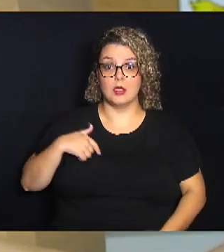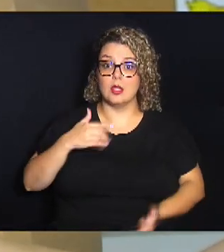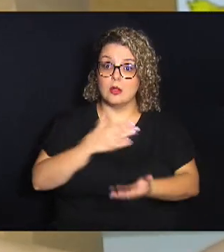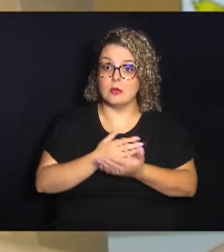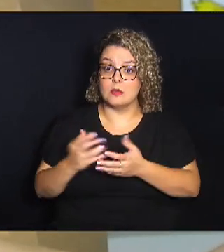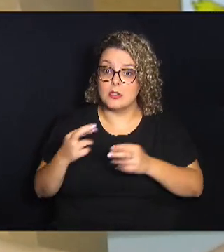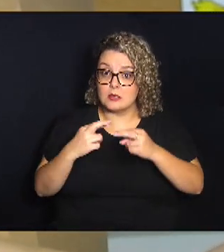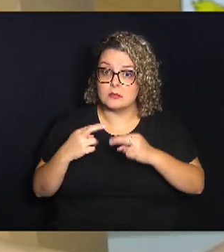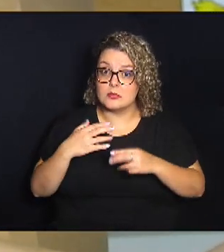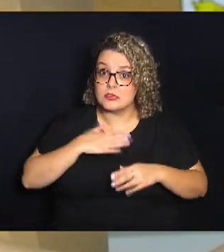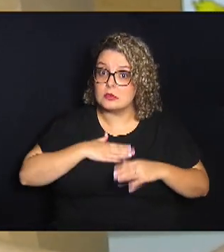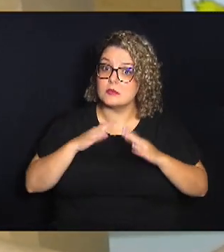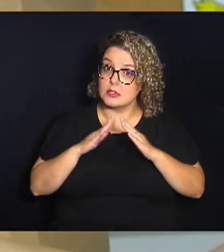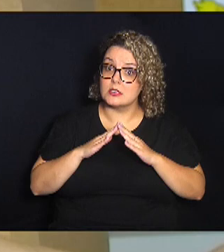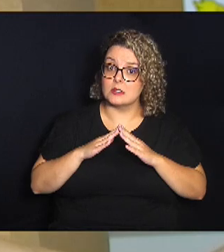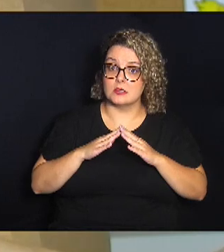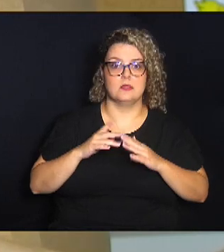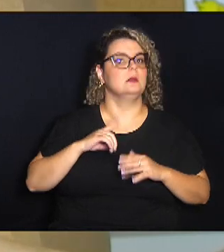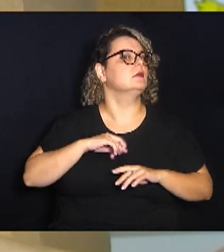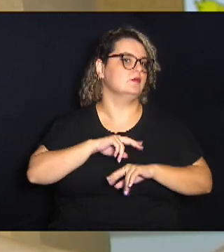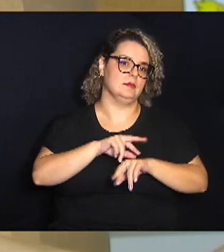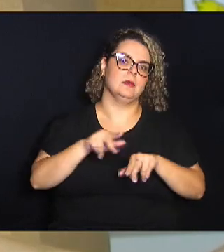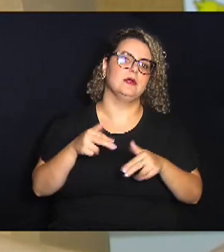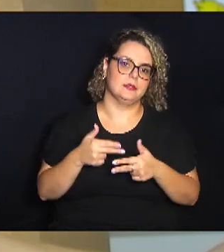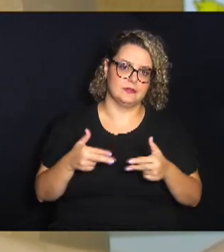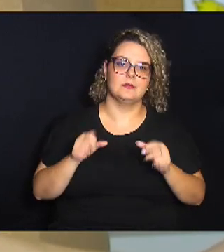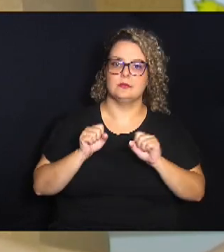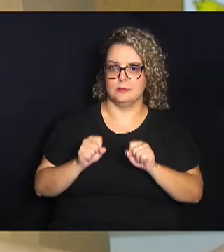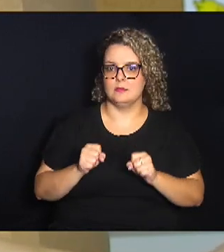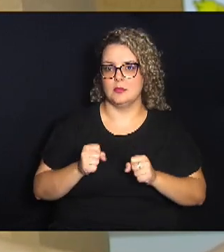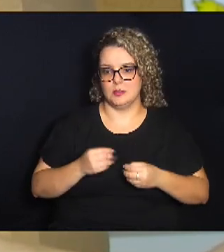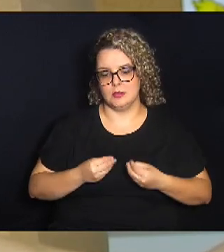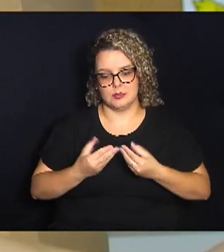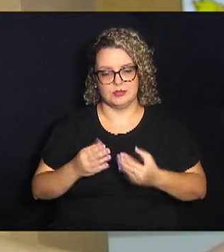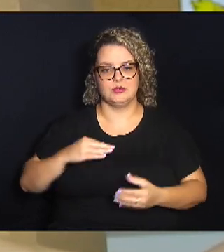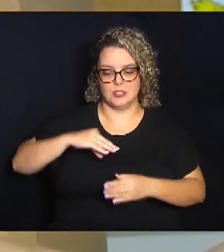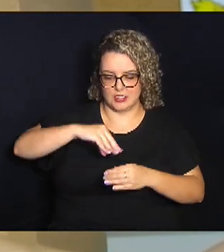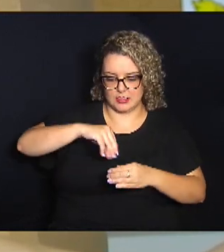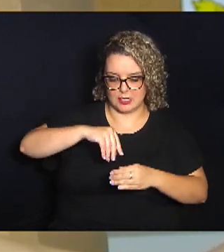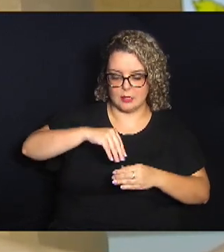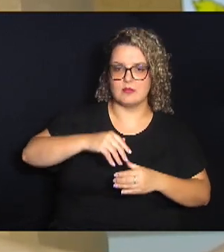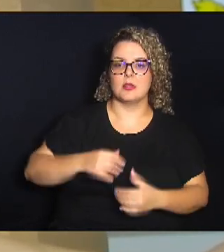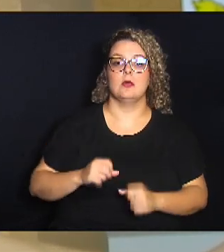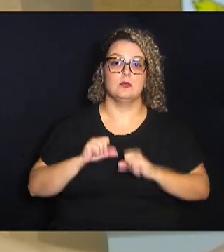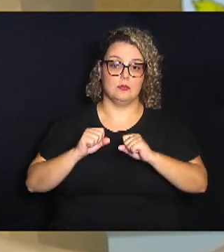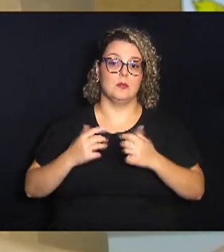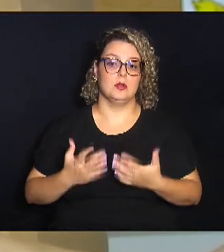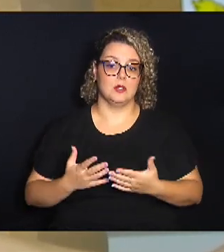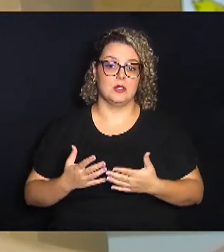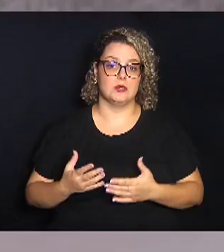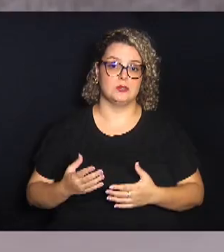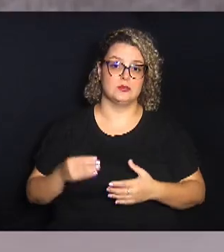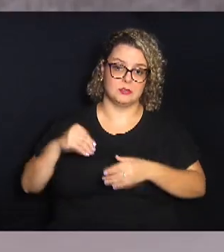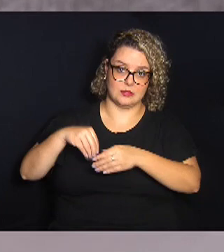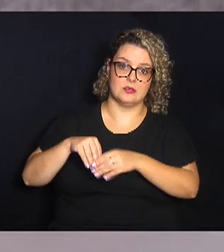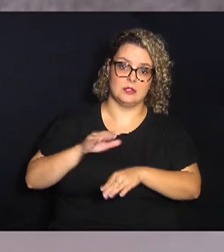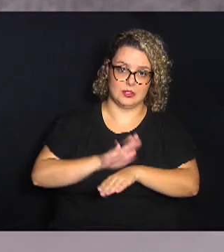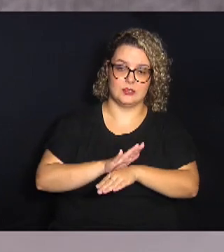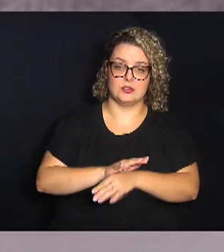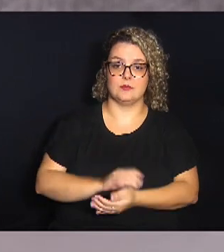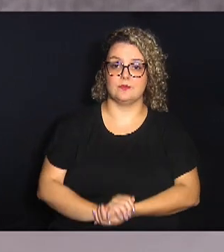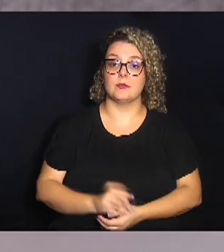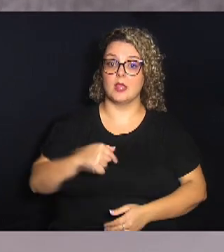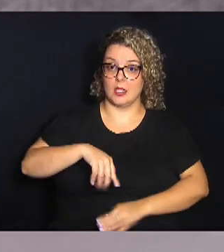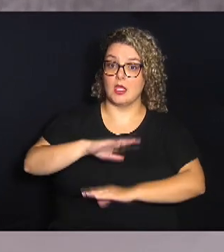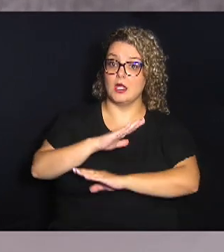analisar dentro da minha casa e tem muitas coisas que a gente pode trazer de tampinhas, né, que podem ser colocadas e ajudar. Aqui na